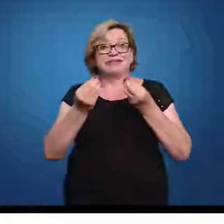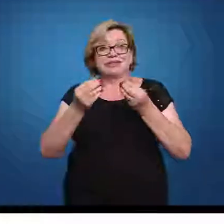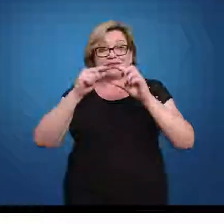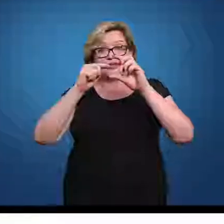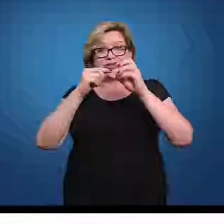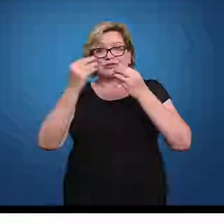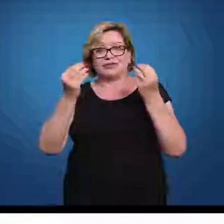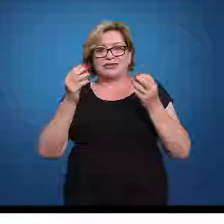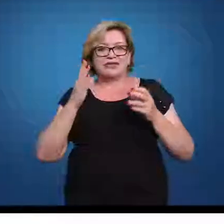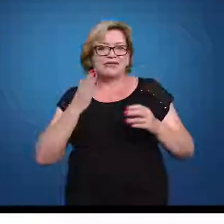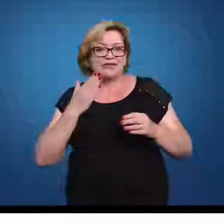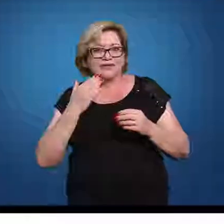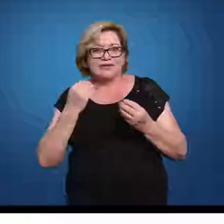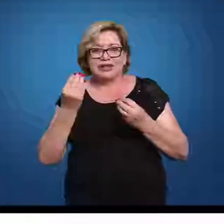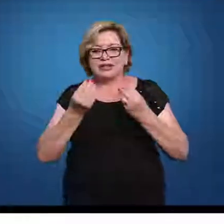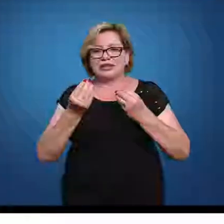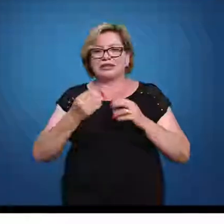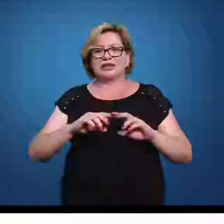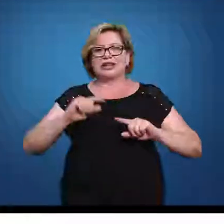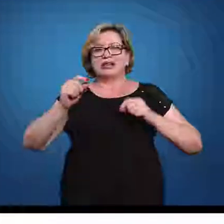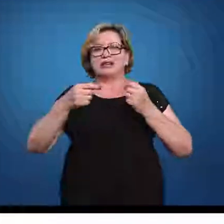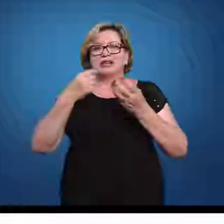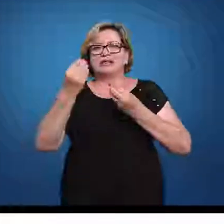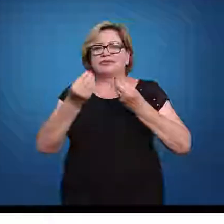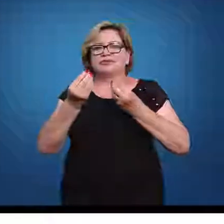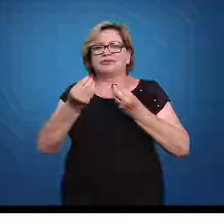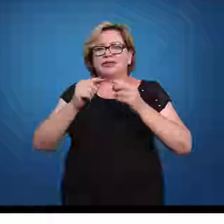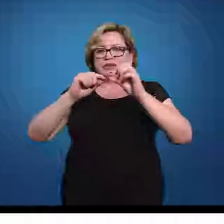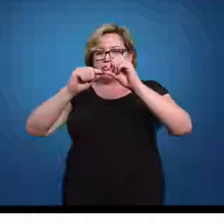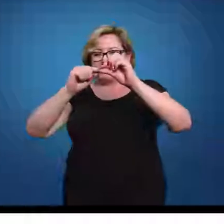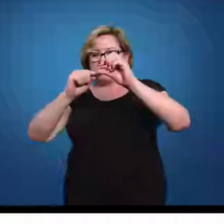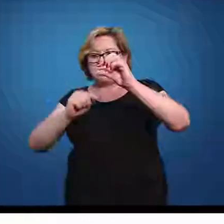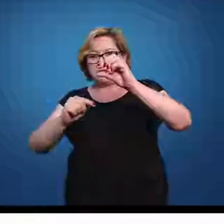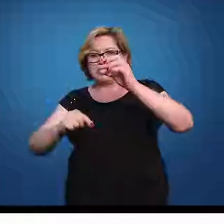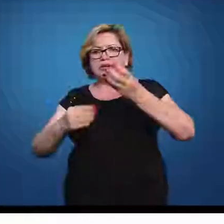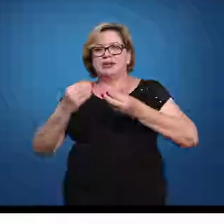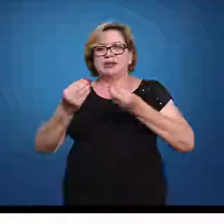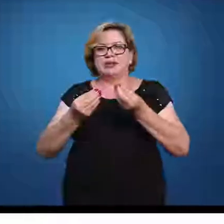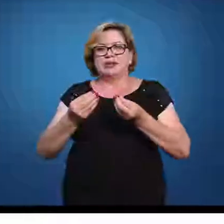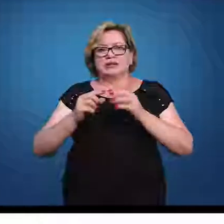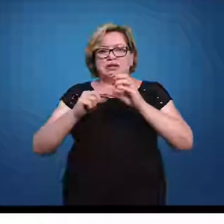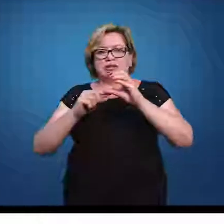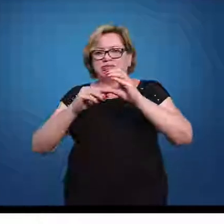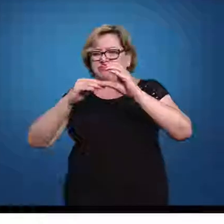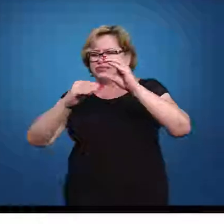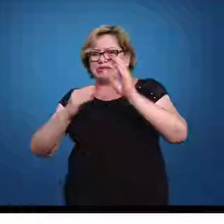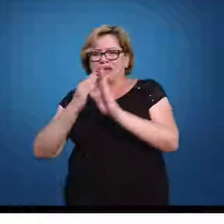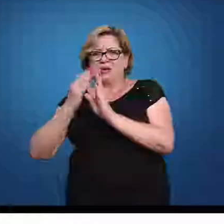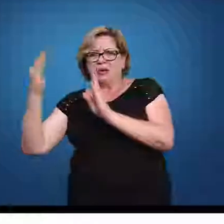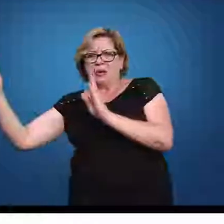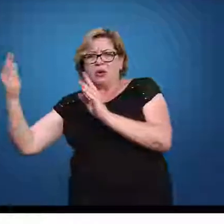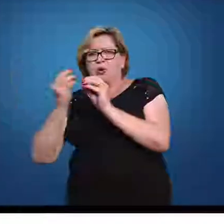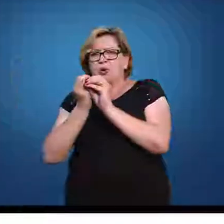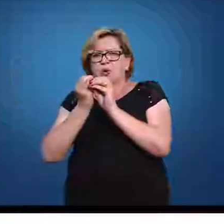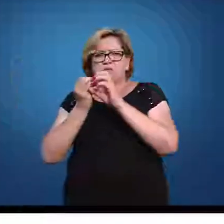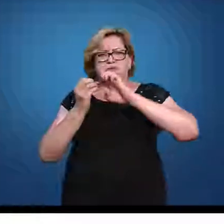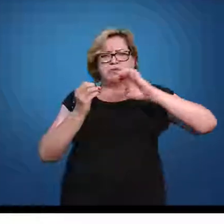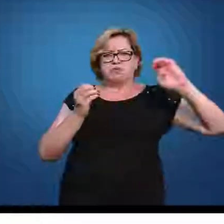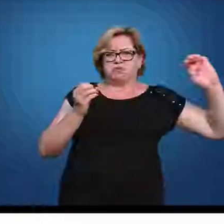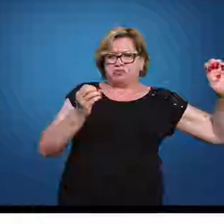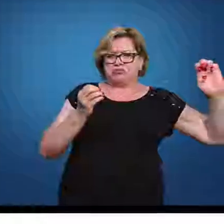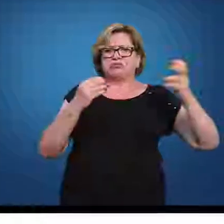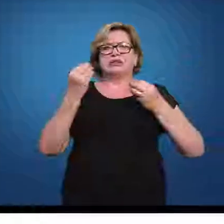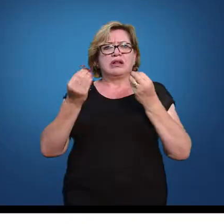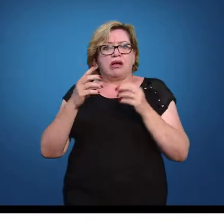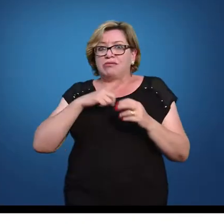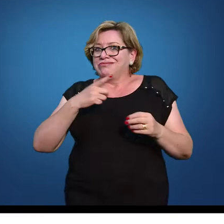Você vai lá e encontra esse valor direto a mim. Agora, nos extremos, pode ser o extremo tanto aqui do lado direito quanto do lado esquerdo, ele não está